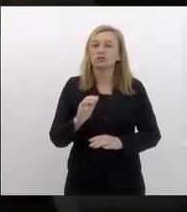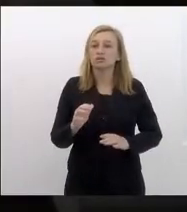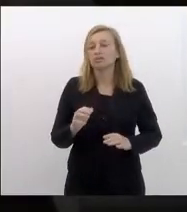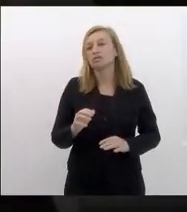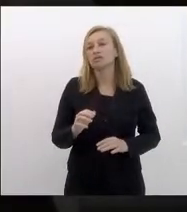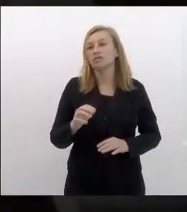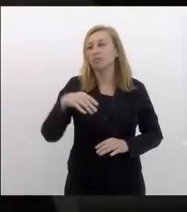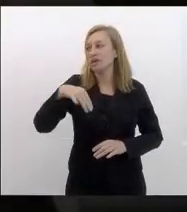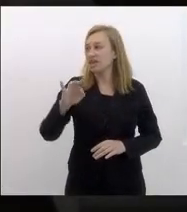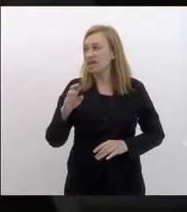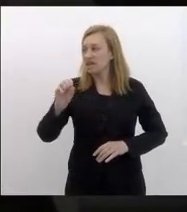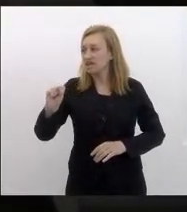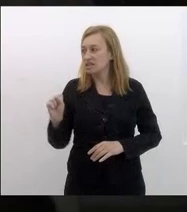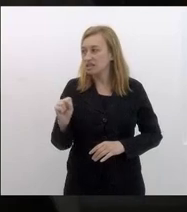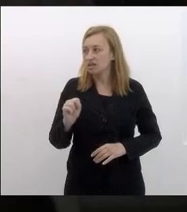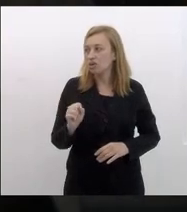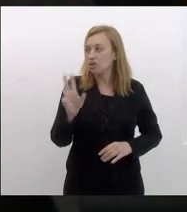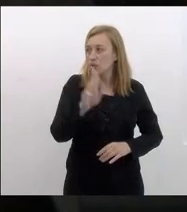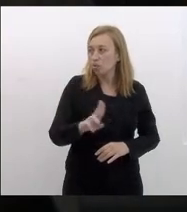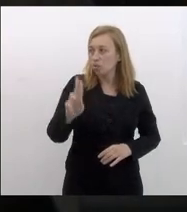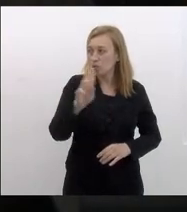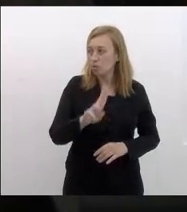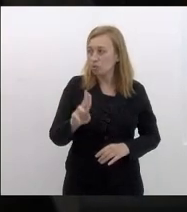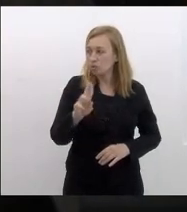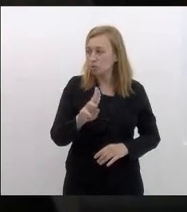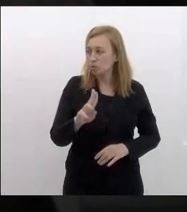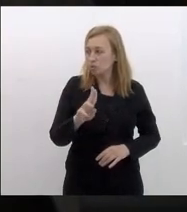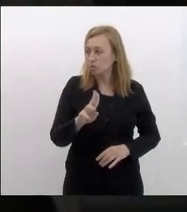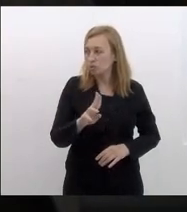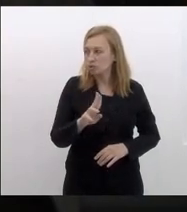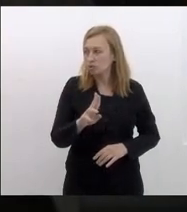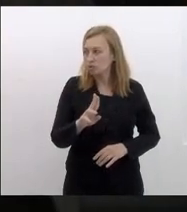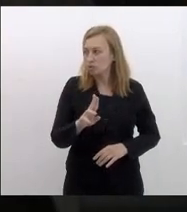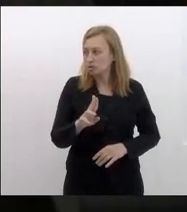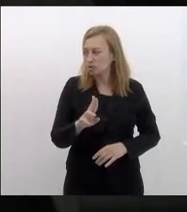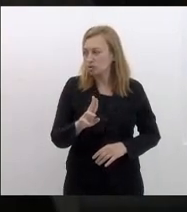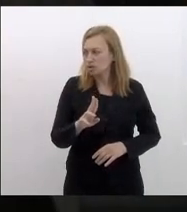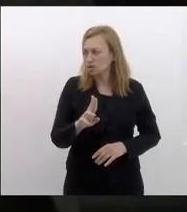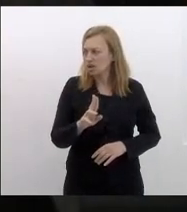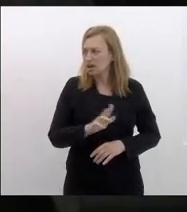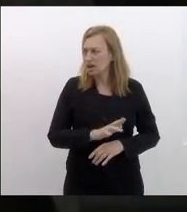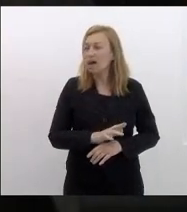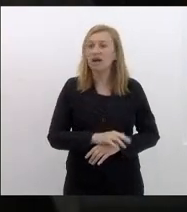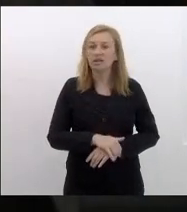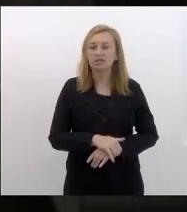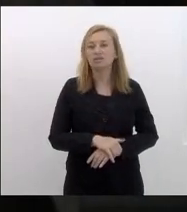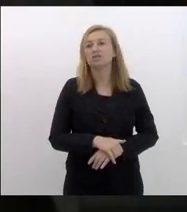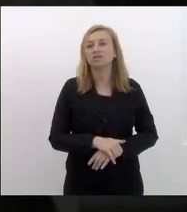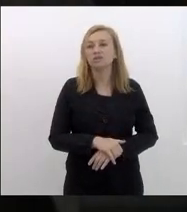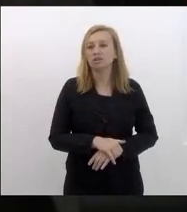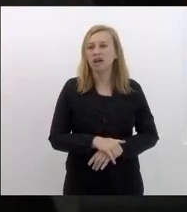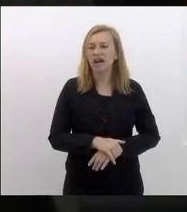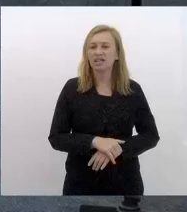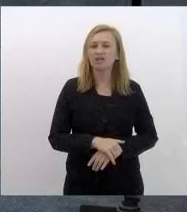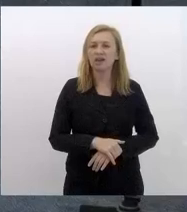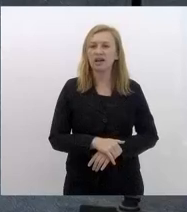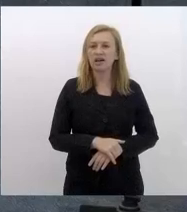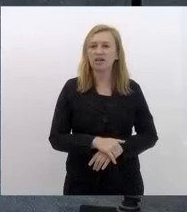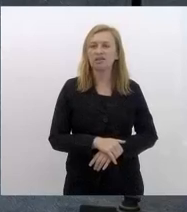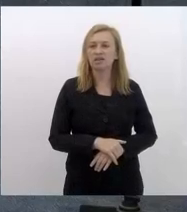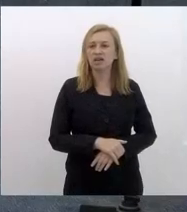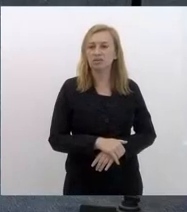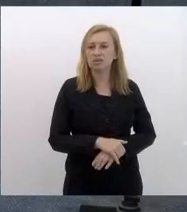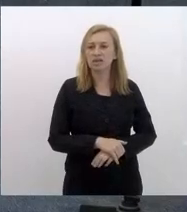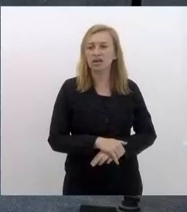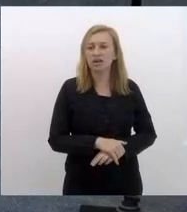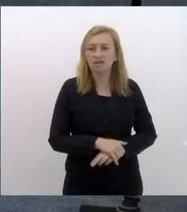e seria um uso mais adequado e nós juntos buscaríamos uma alternativa para o arquivo que é também importante falar do que a parte A deputado Valdeck primeiro lugar